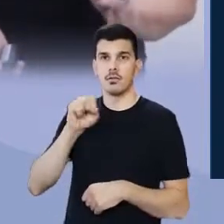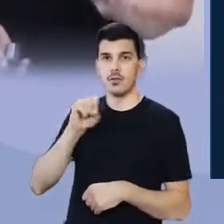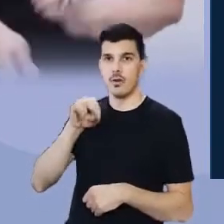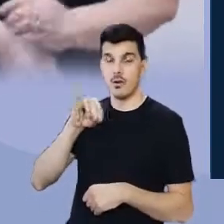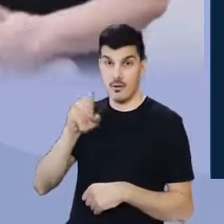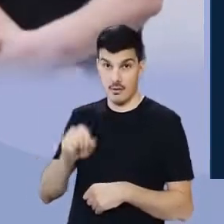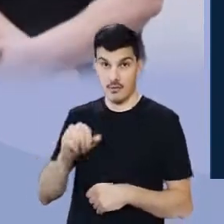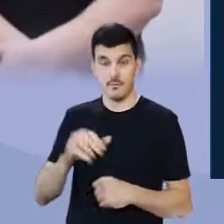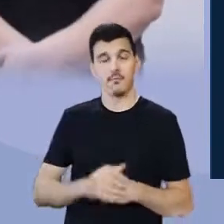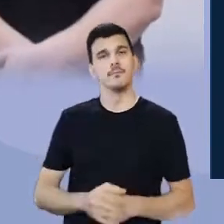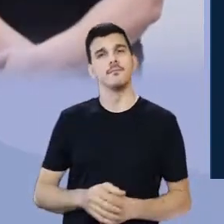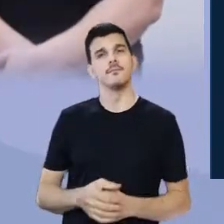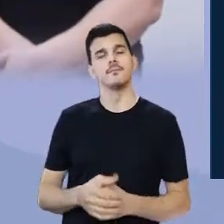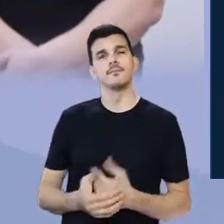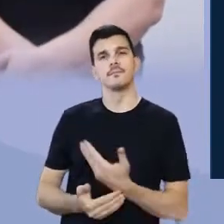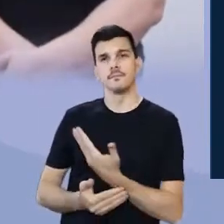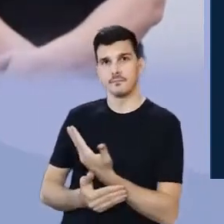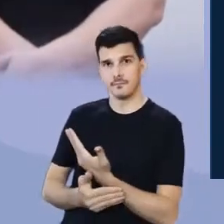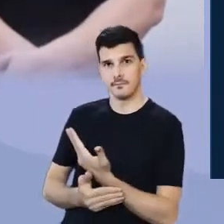três da manhã.